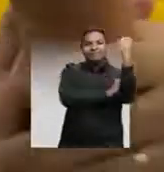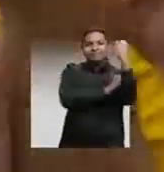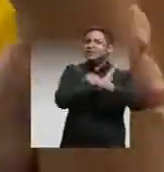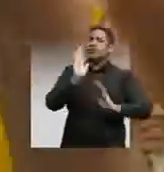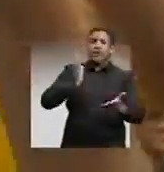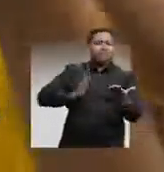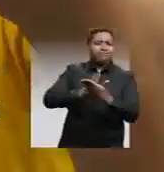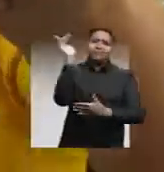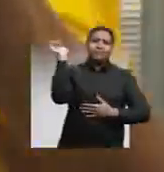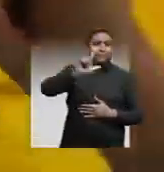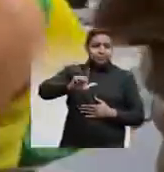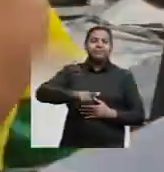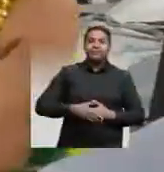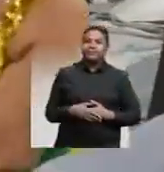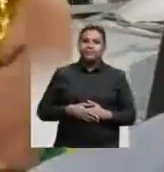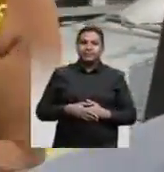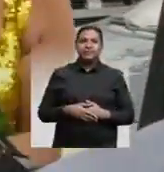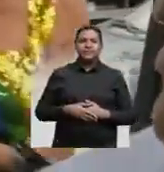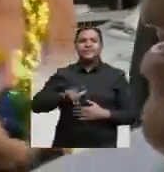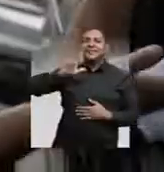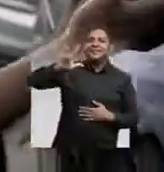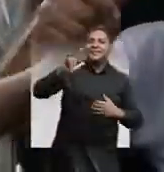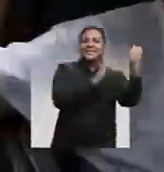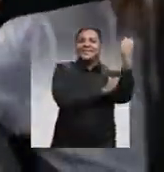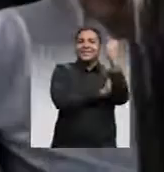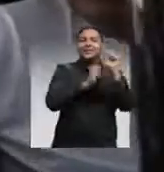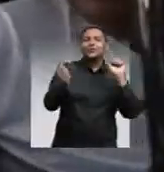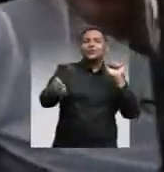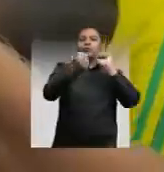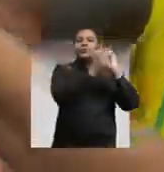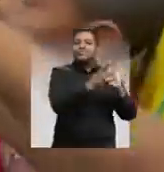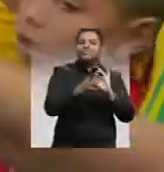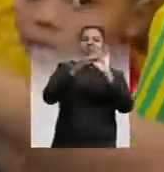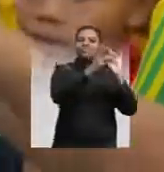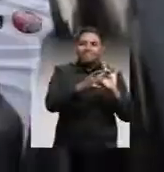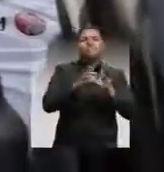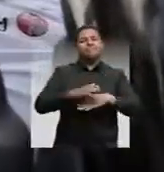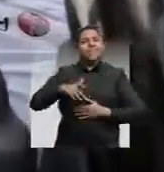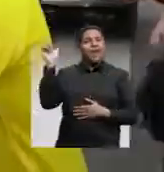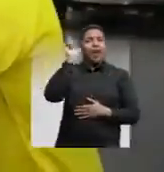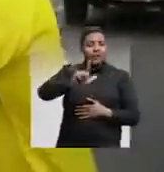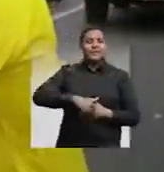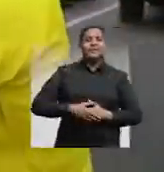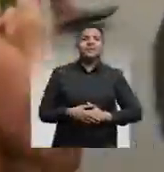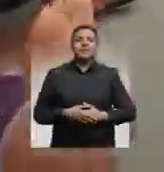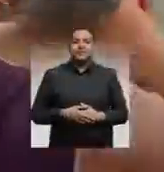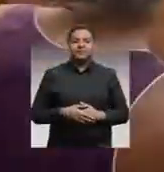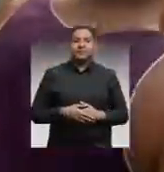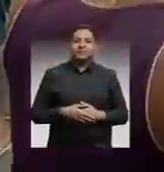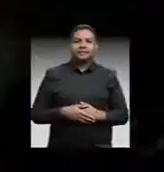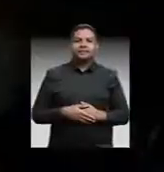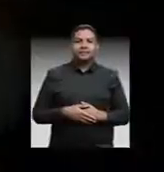Tamo junto com você, primeiro turno. Te amo, Naga. Tamo junto, meu patrão. Vota o Rolito. As grandes obras que até